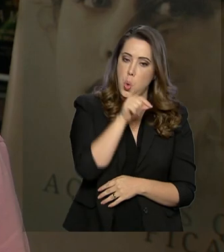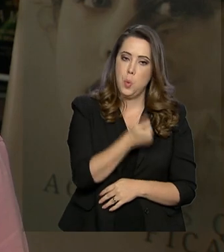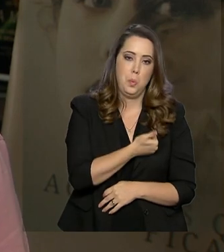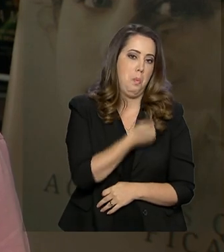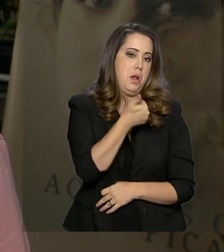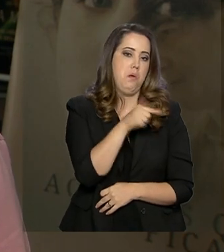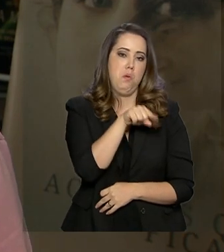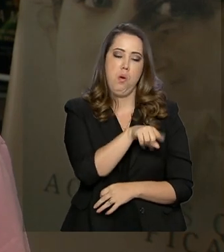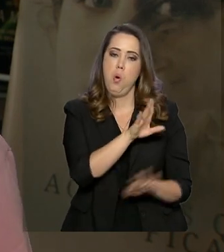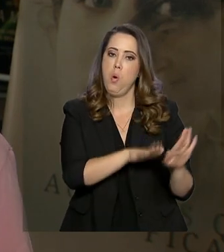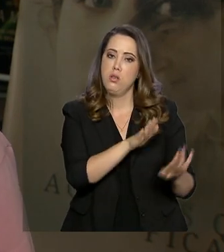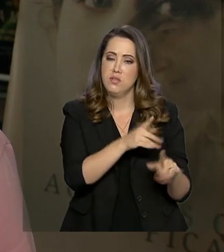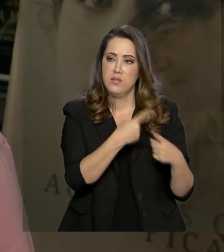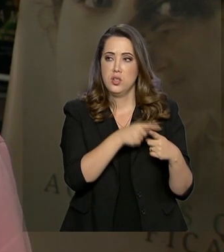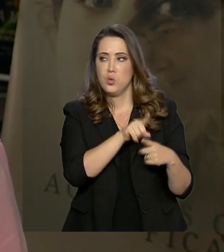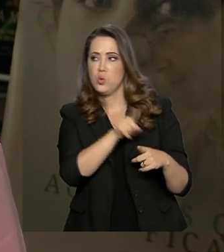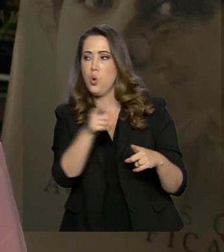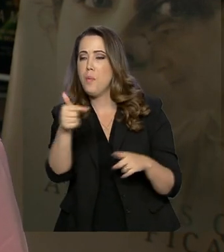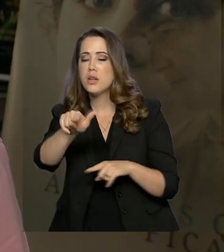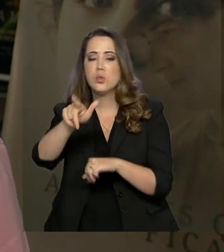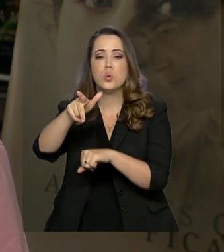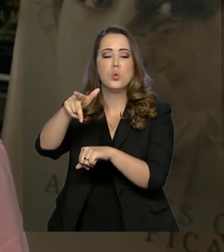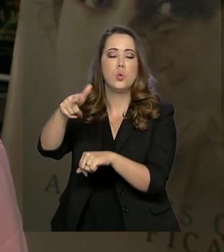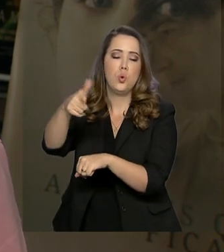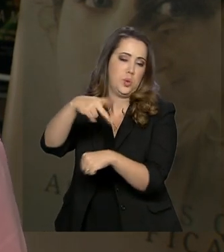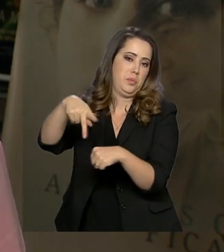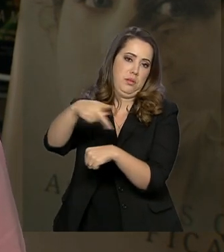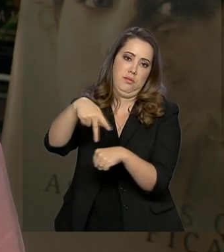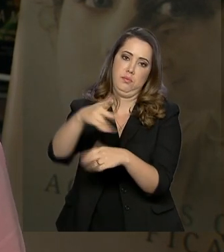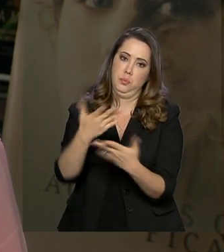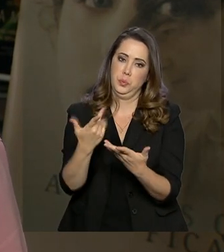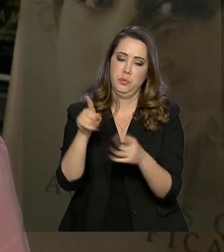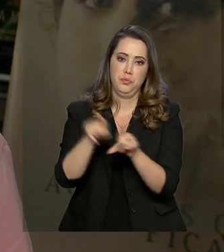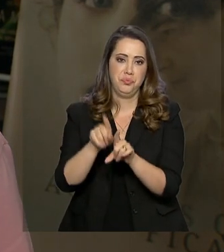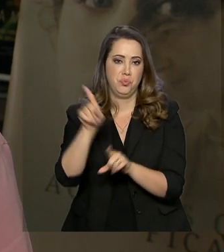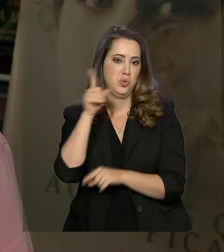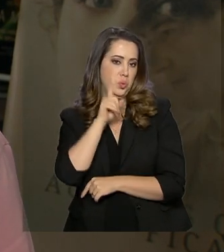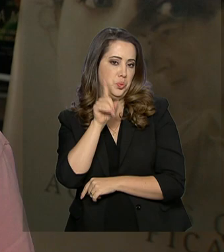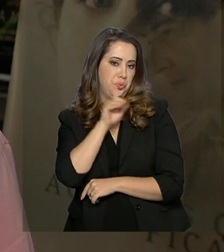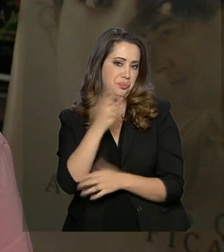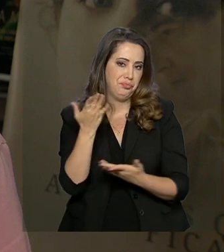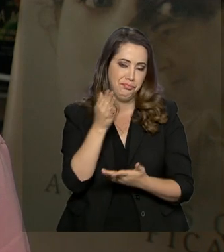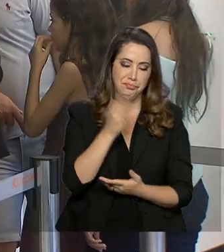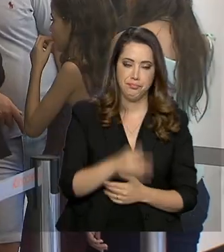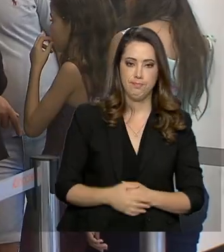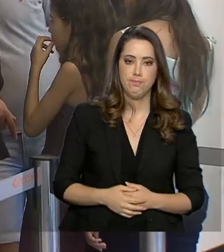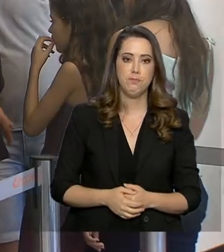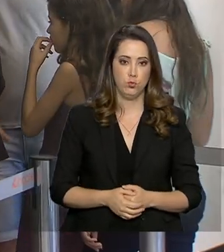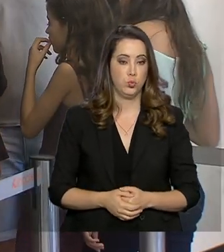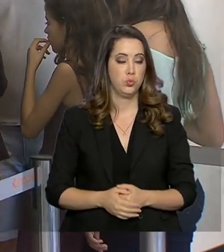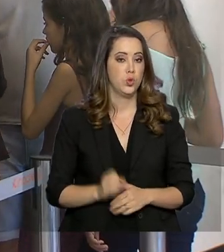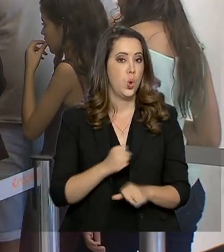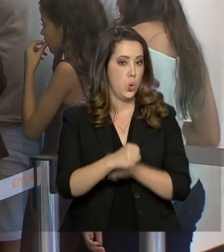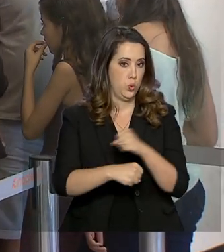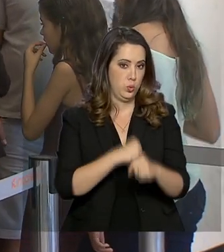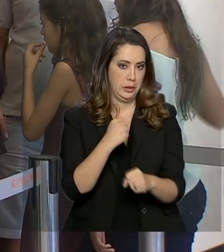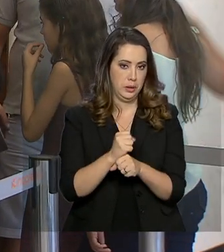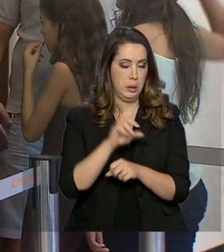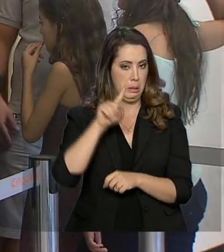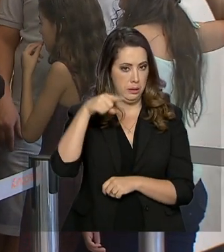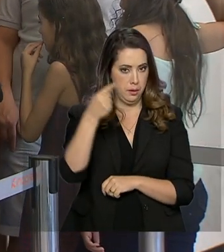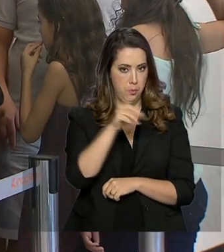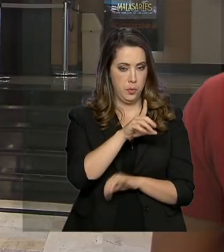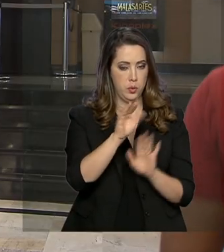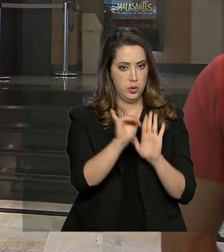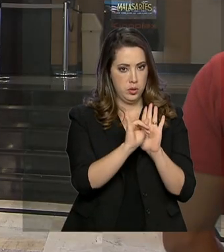vezes, em detrimento daqueles que vêm lá dos Estados Unidos, por exemplo. A partir do ano que vem, depois